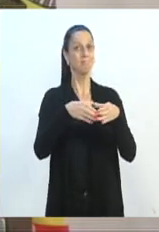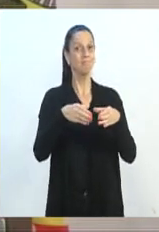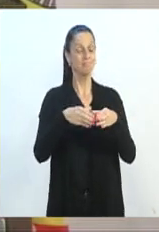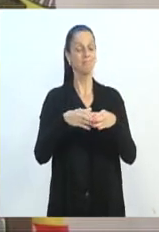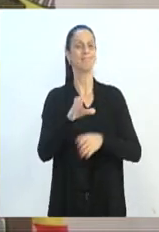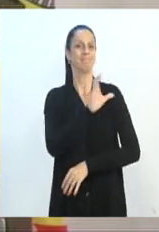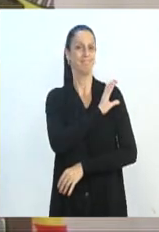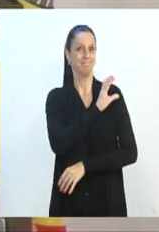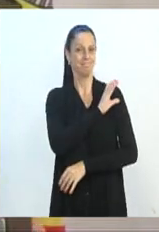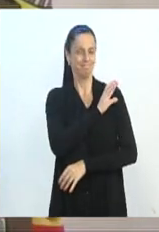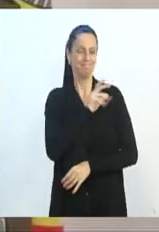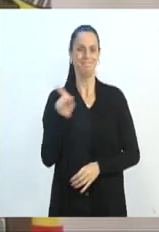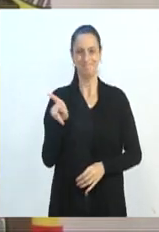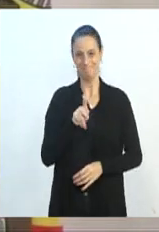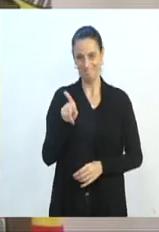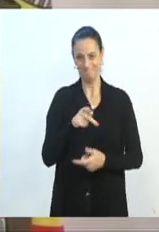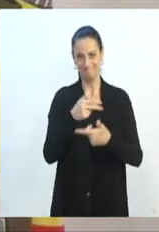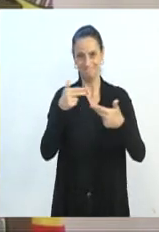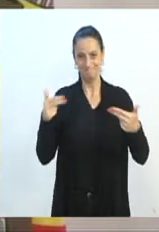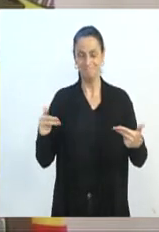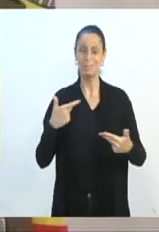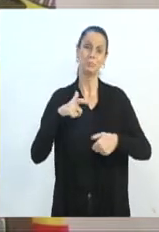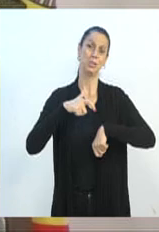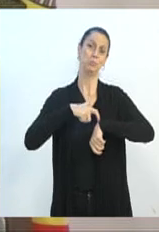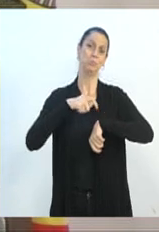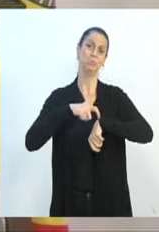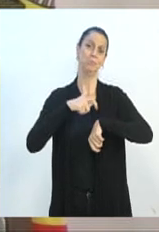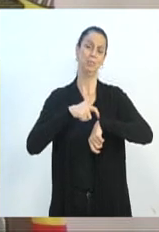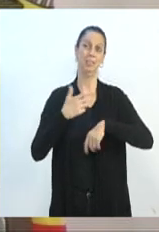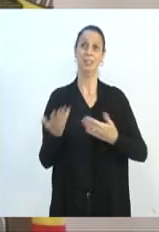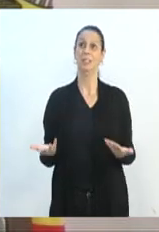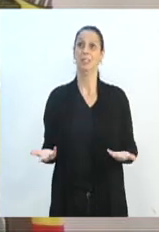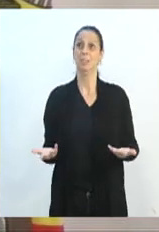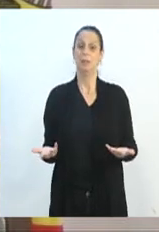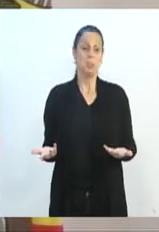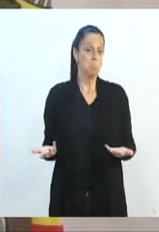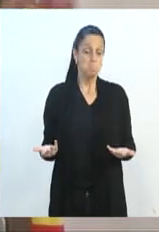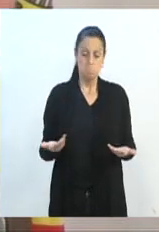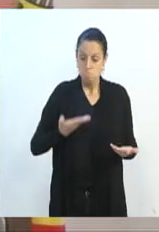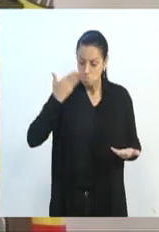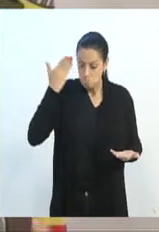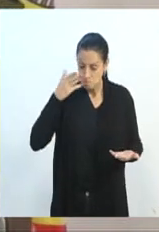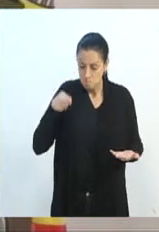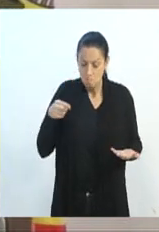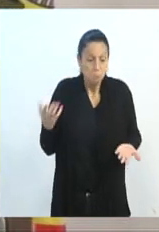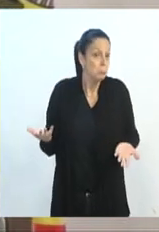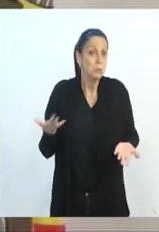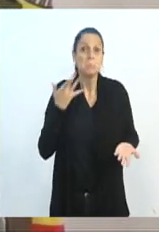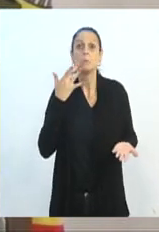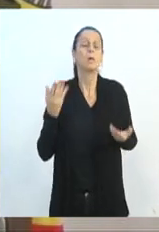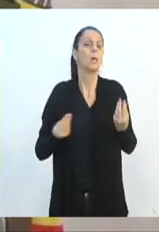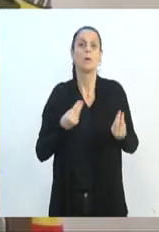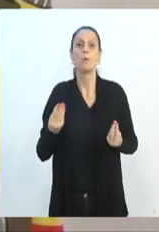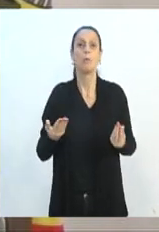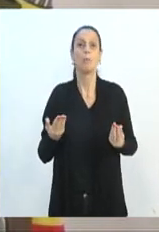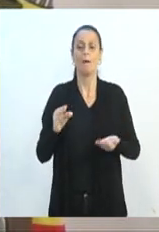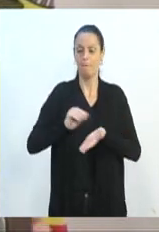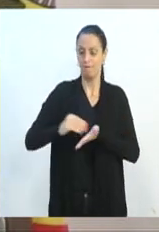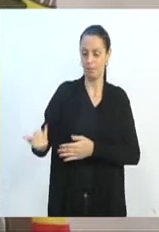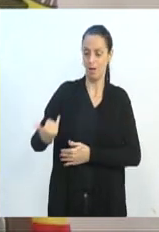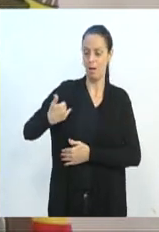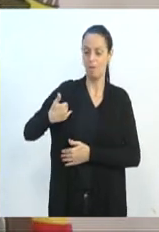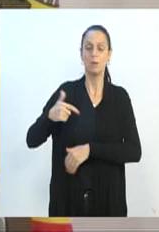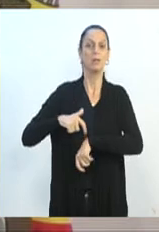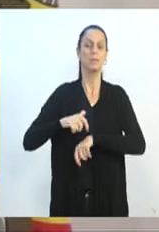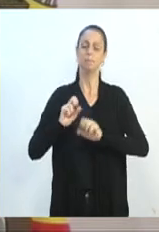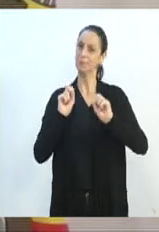enfim. Isso, eu não tenho tempo aqui, eu não consigo acompanhar se o tempo está aqui, então, senhores, aqui não está aqui. Mas, enfim, de